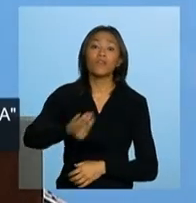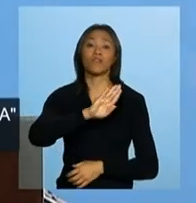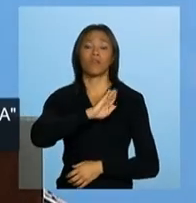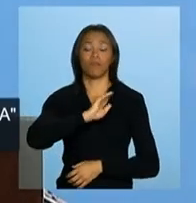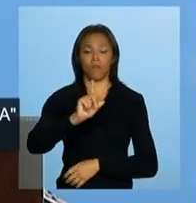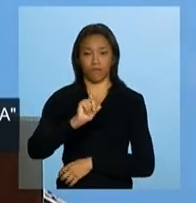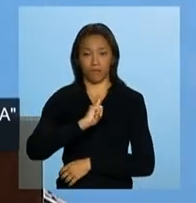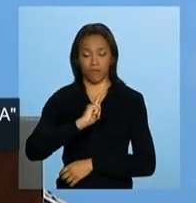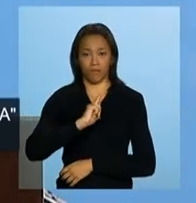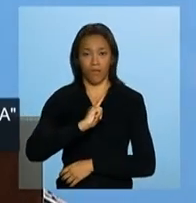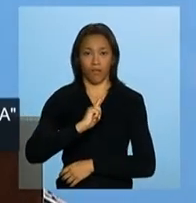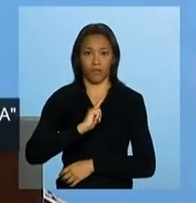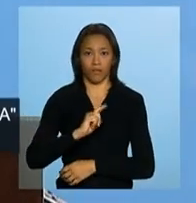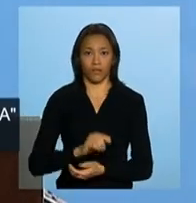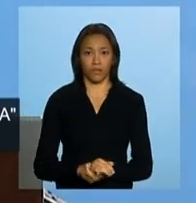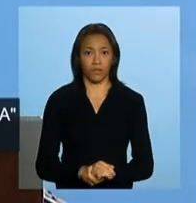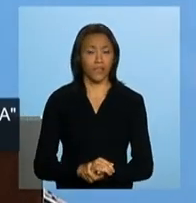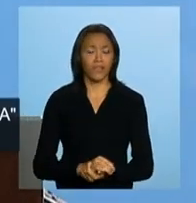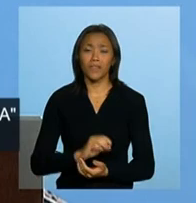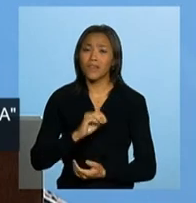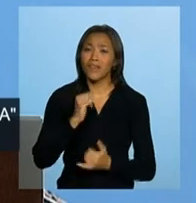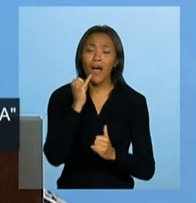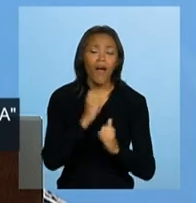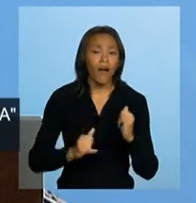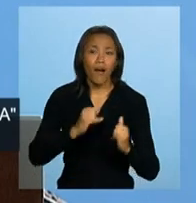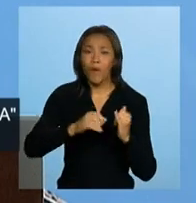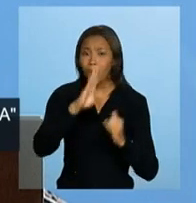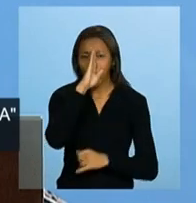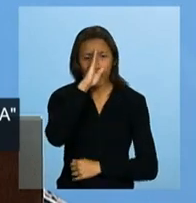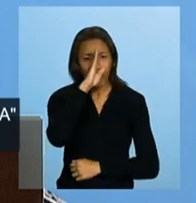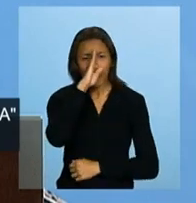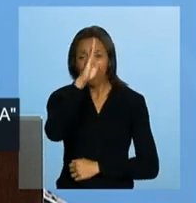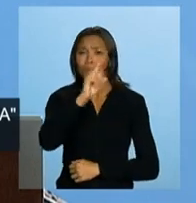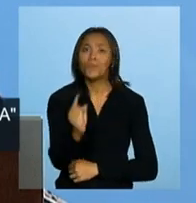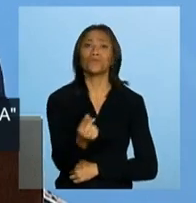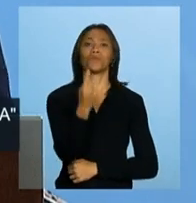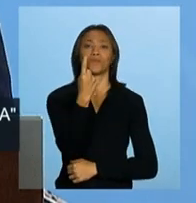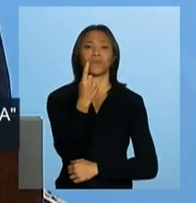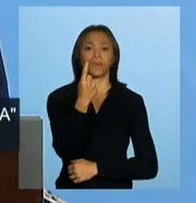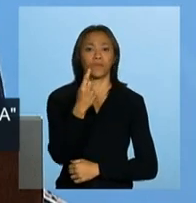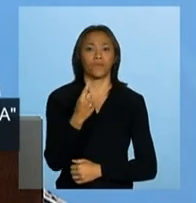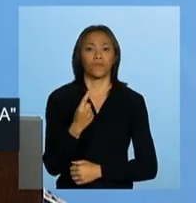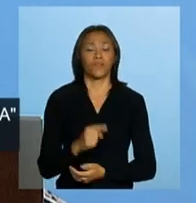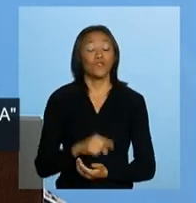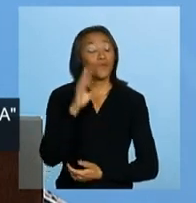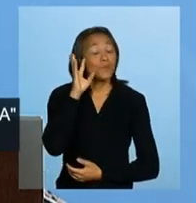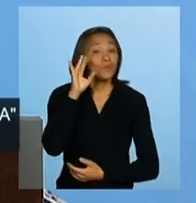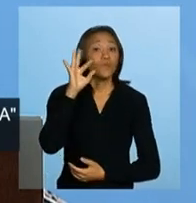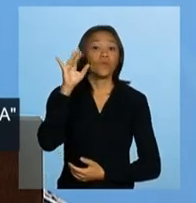que um elemento essencial da realização